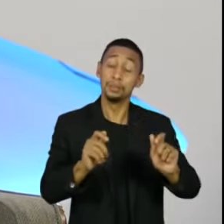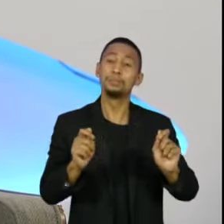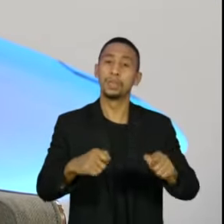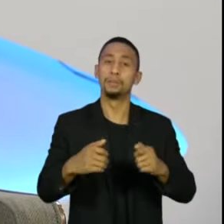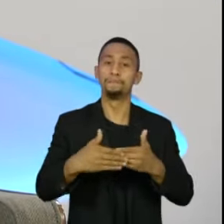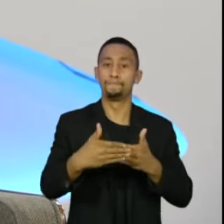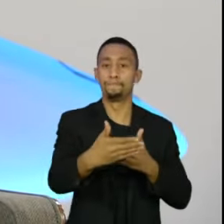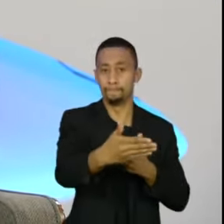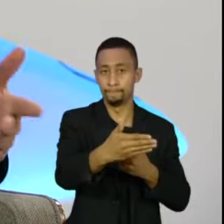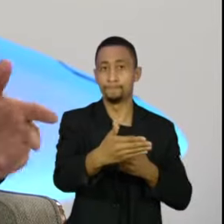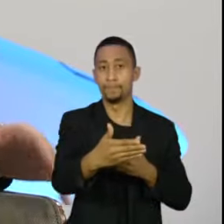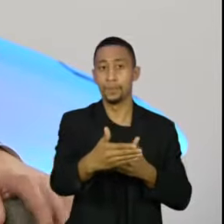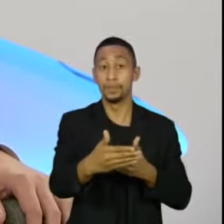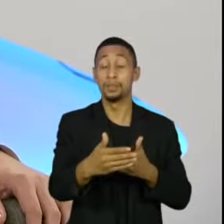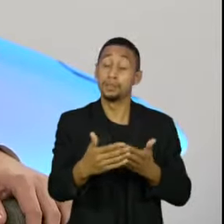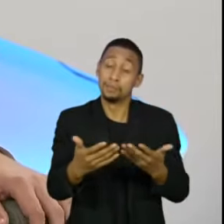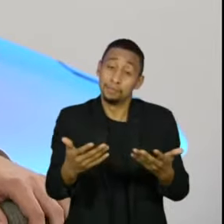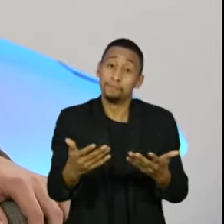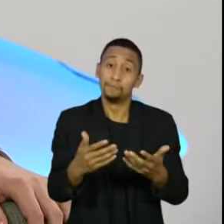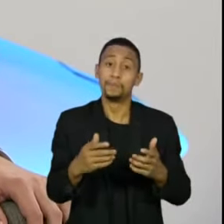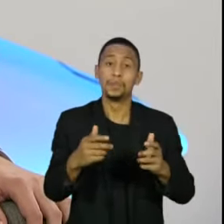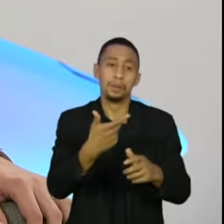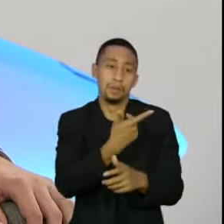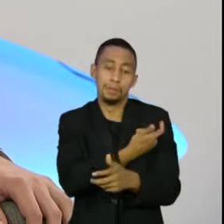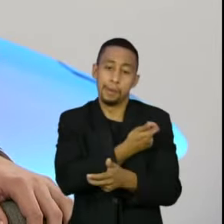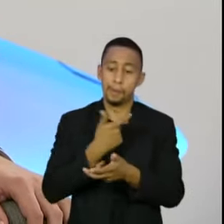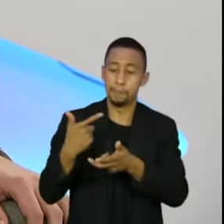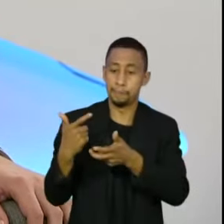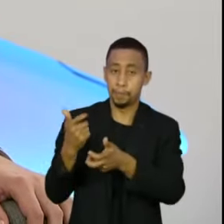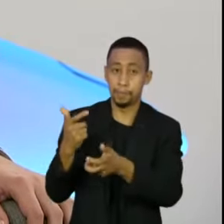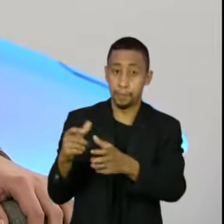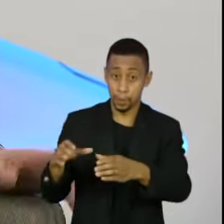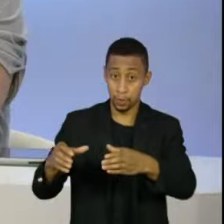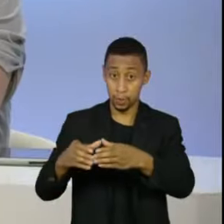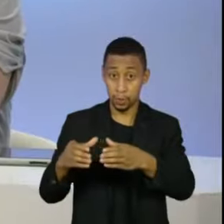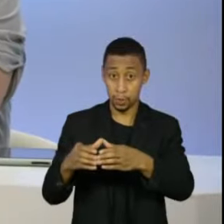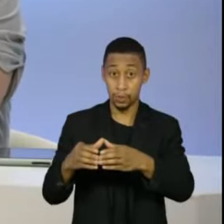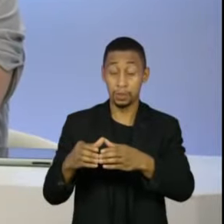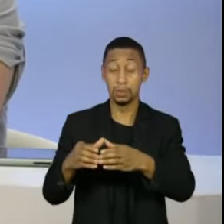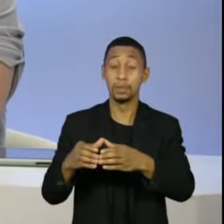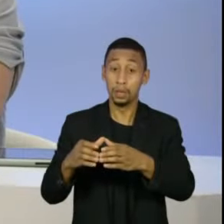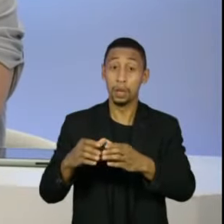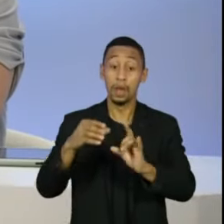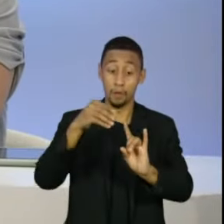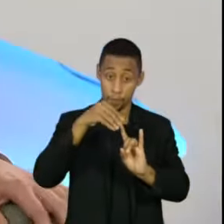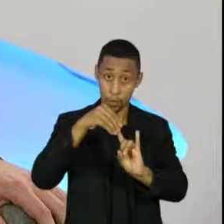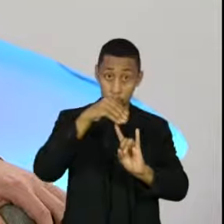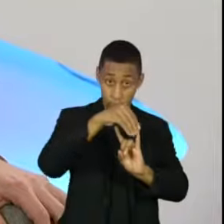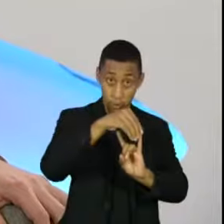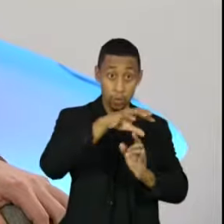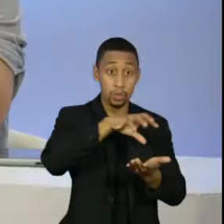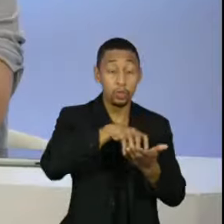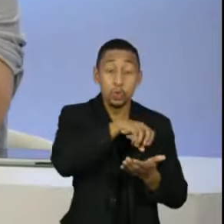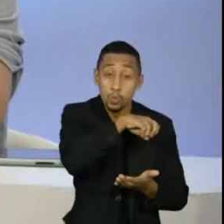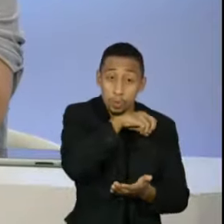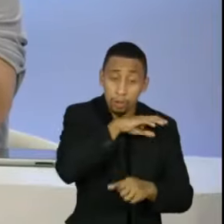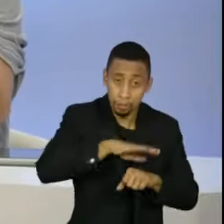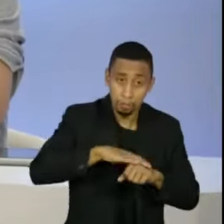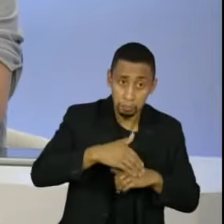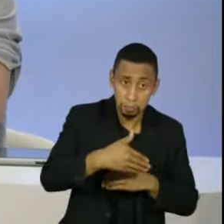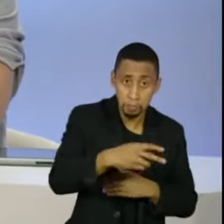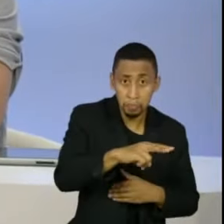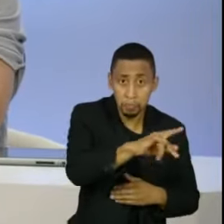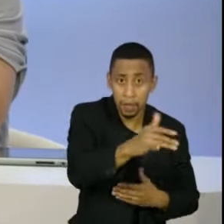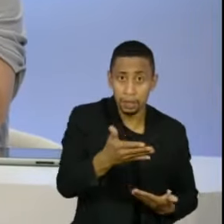acreditar, que é da possibilidade de imunização das pessoas no Brasil, através da Fiocruz e através do Butantan. Se houver tecnologia,